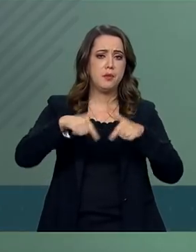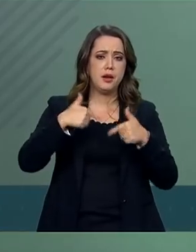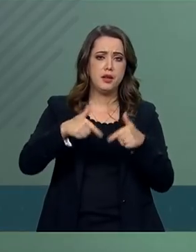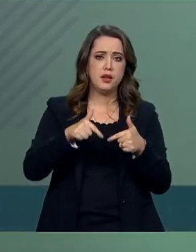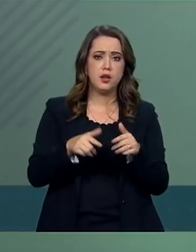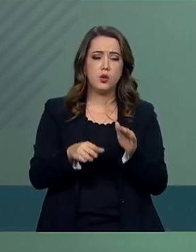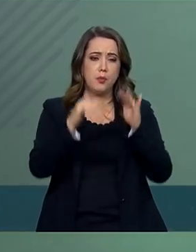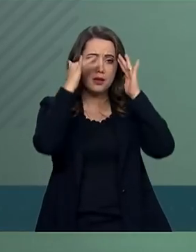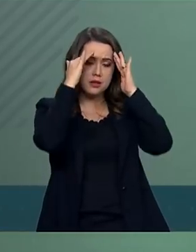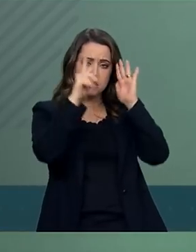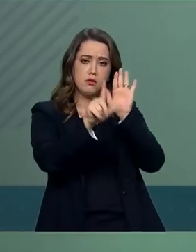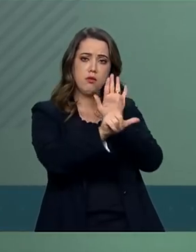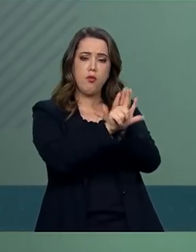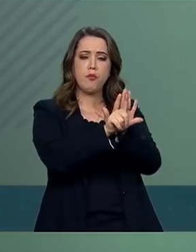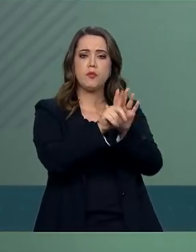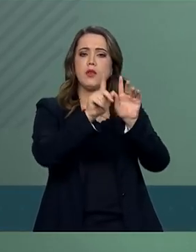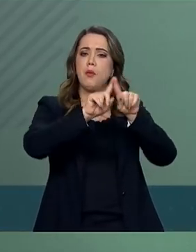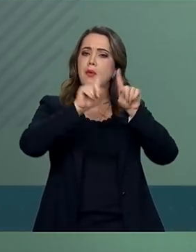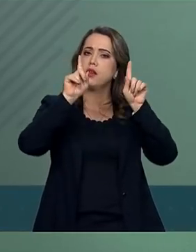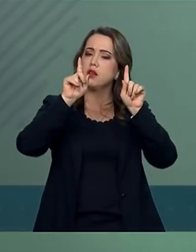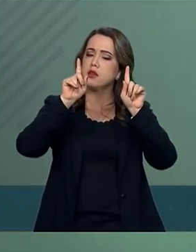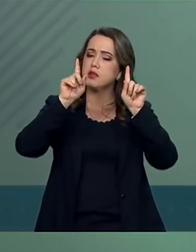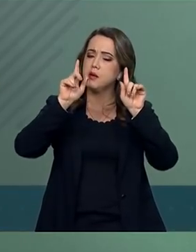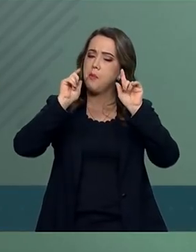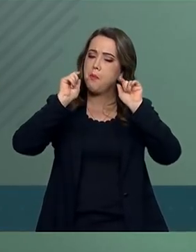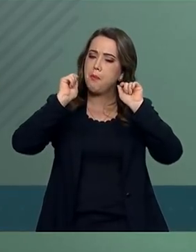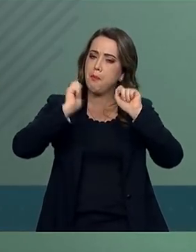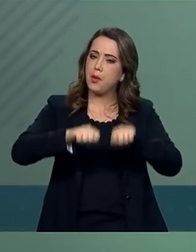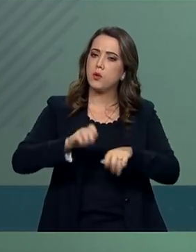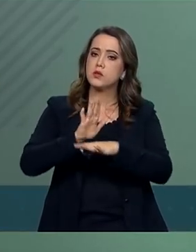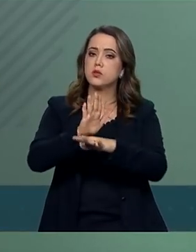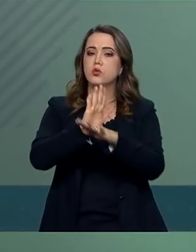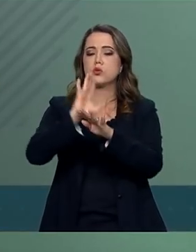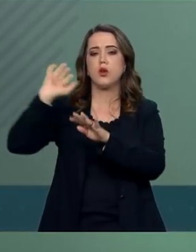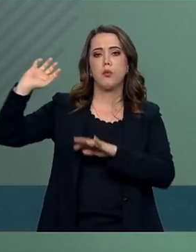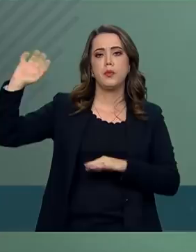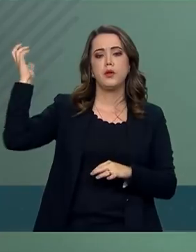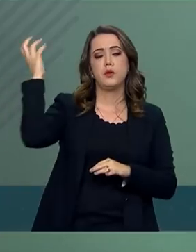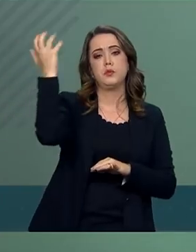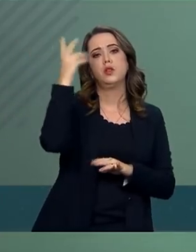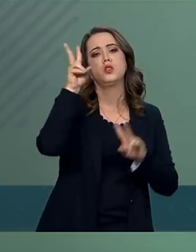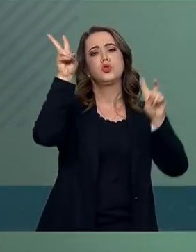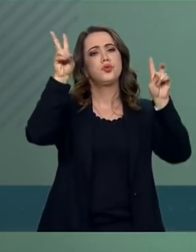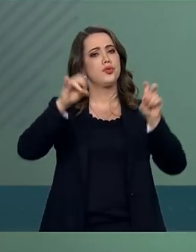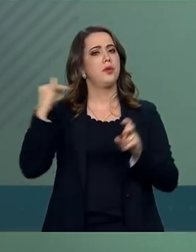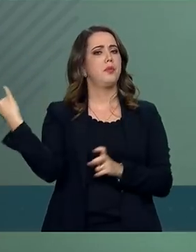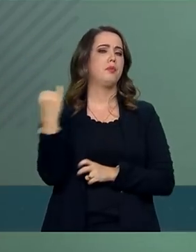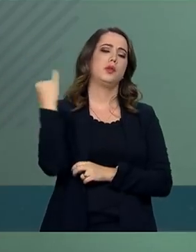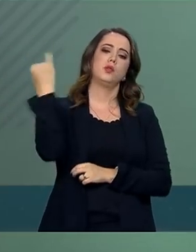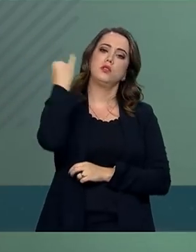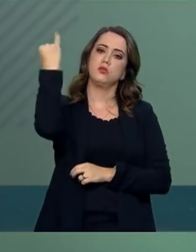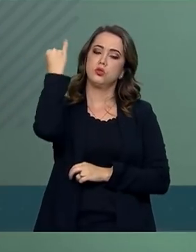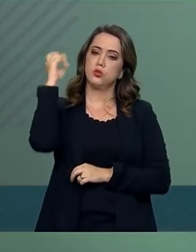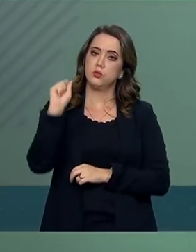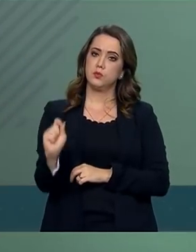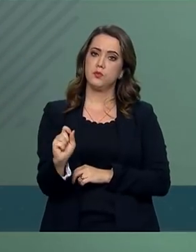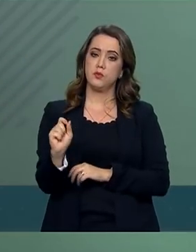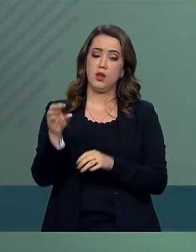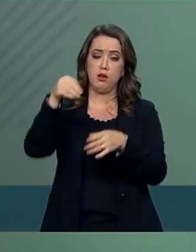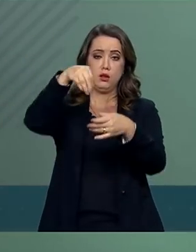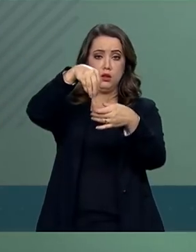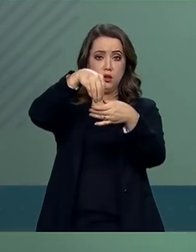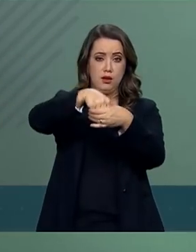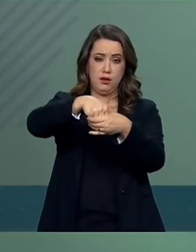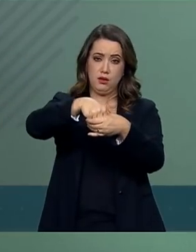cima da legislação, mas possam colaborar com o meio ambiente, assunto tão importante dentro